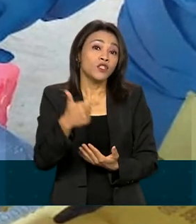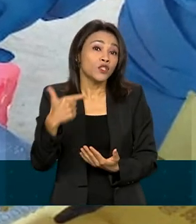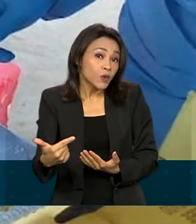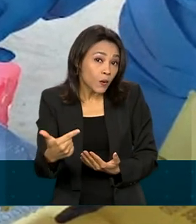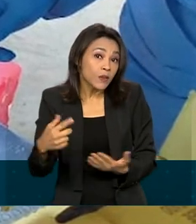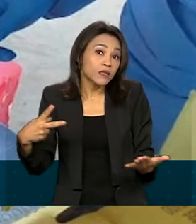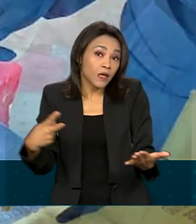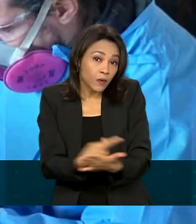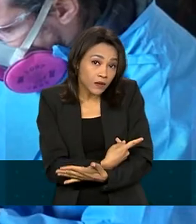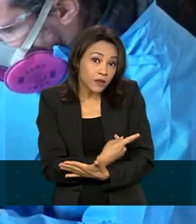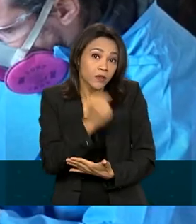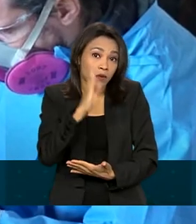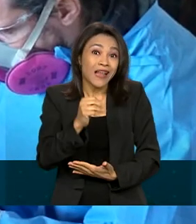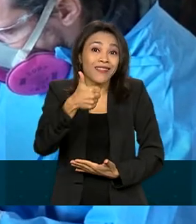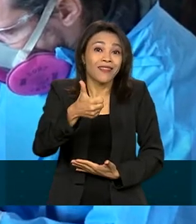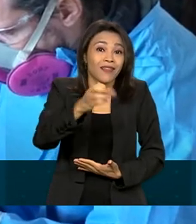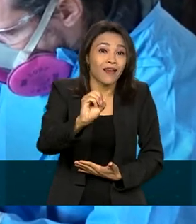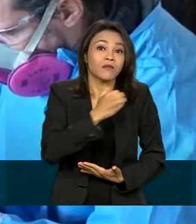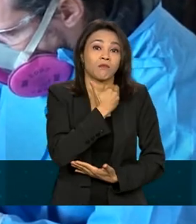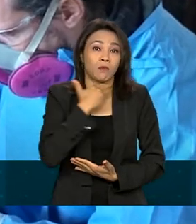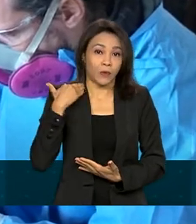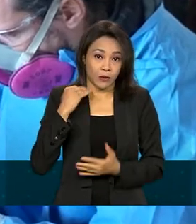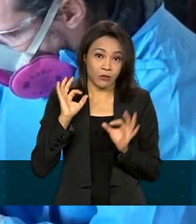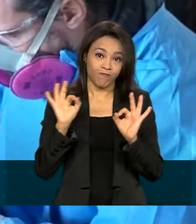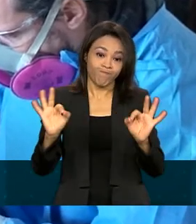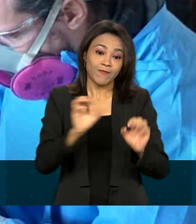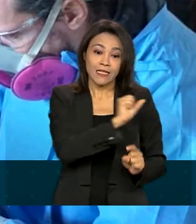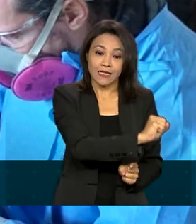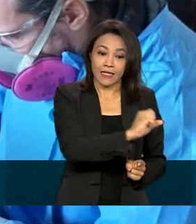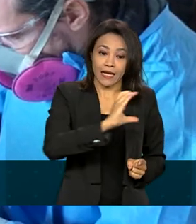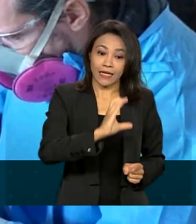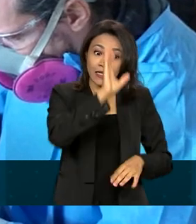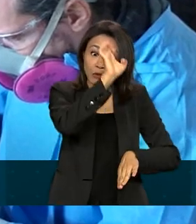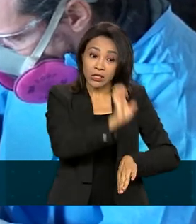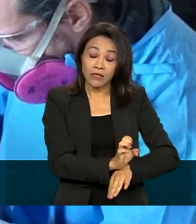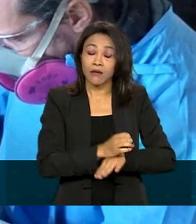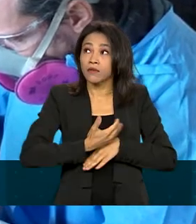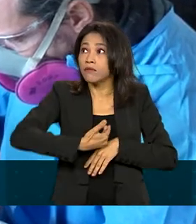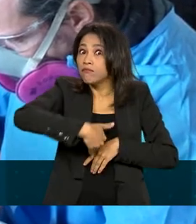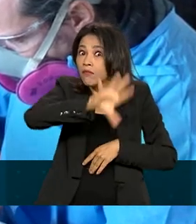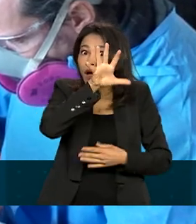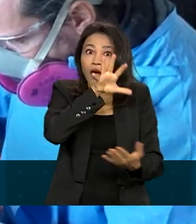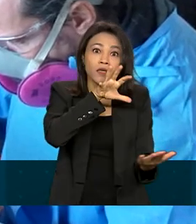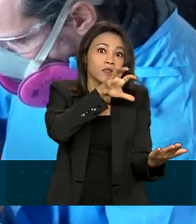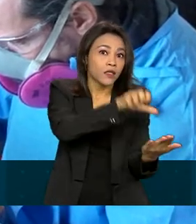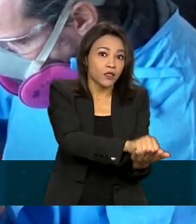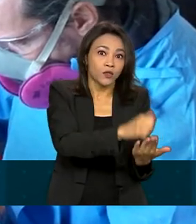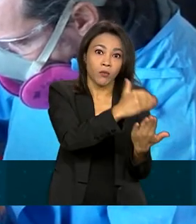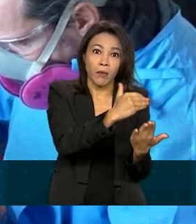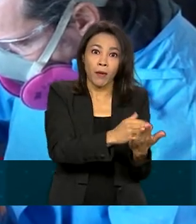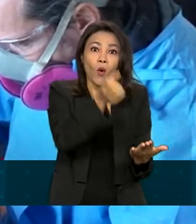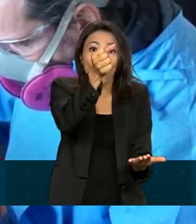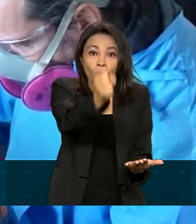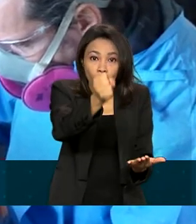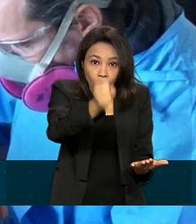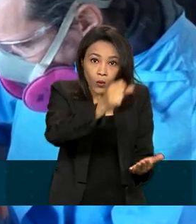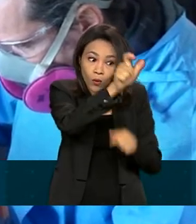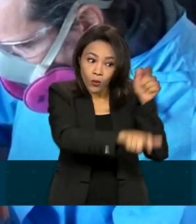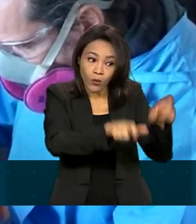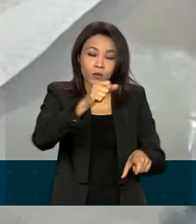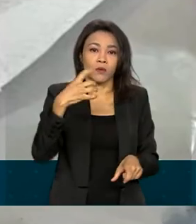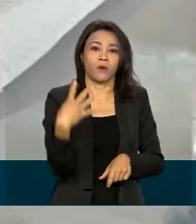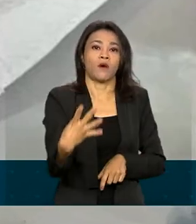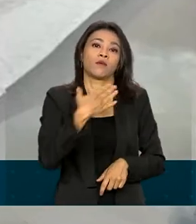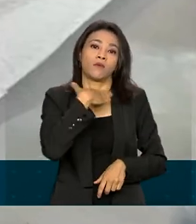Brasil, com 10 mortes confirmadas. Santa Catarina foi o estado que mais registrou doentes, com 8 casos e 4